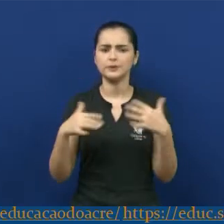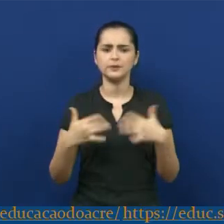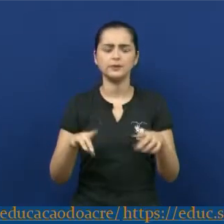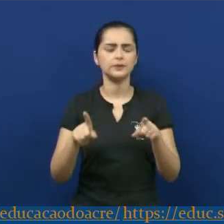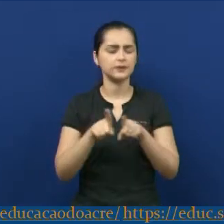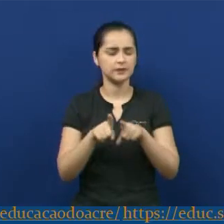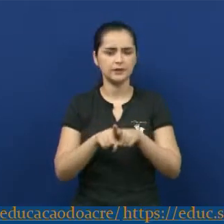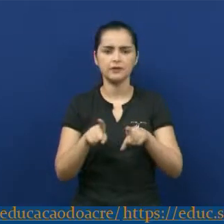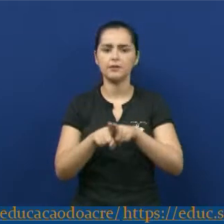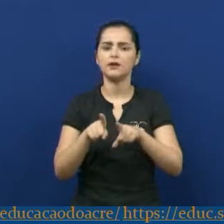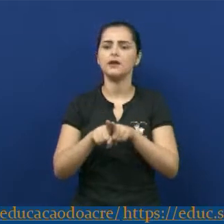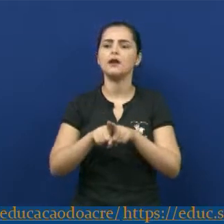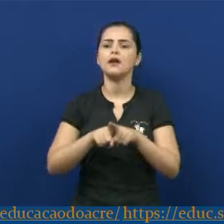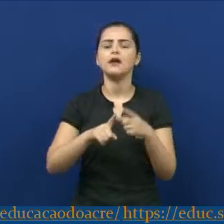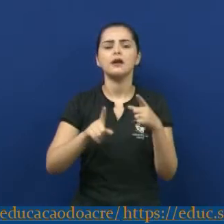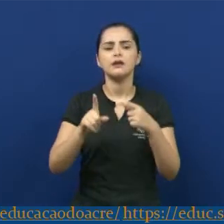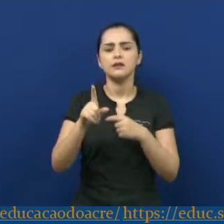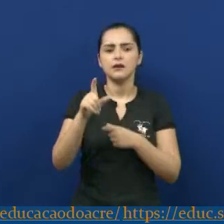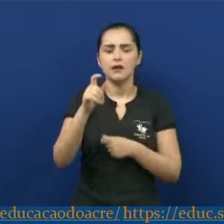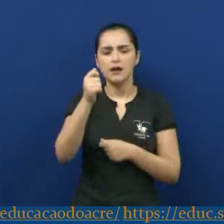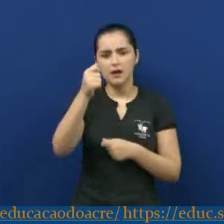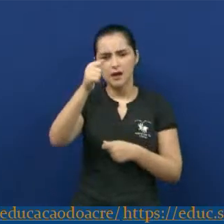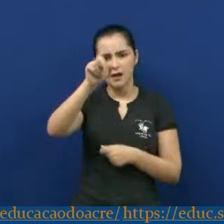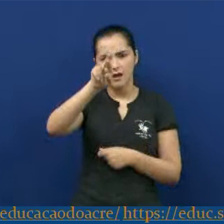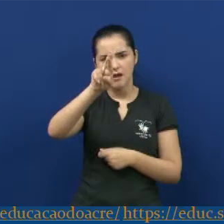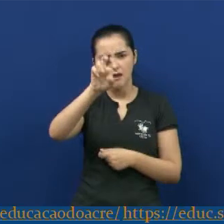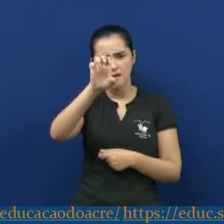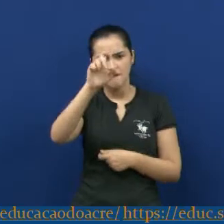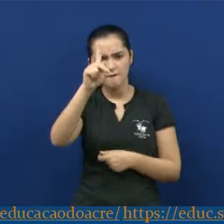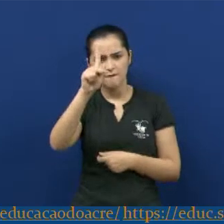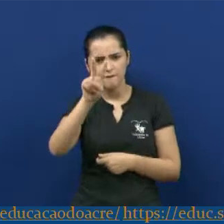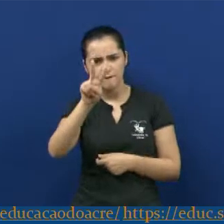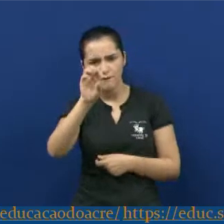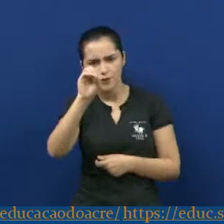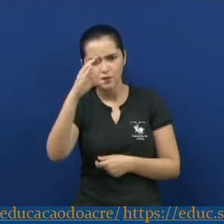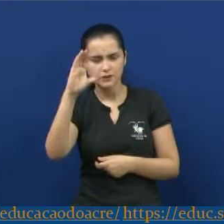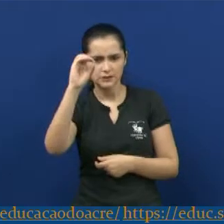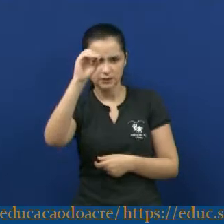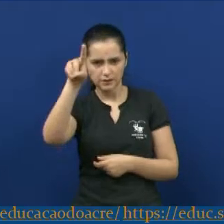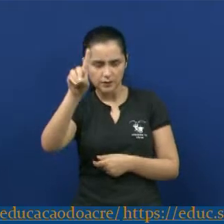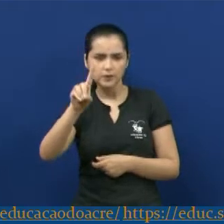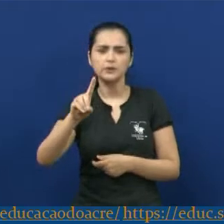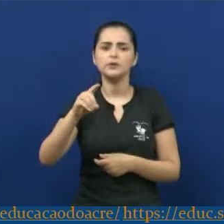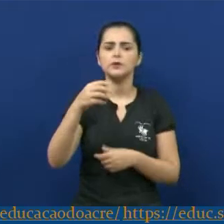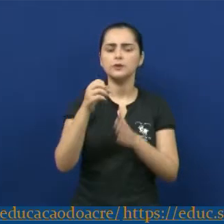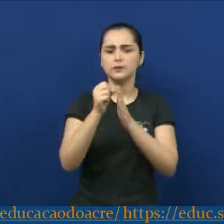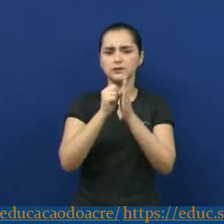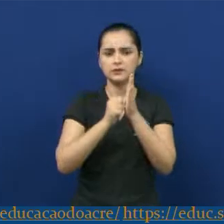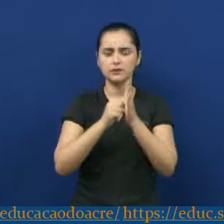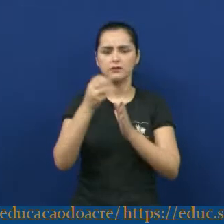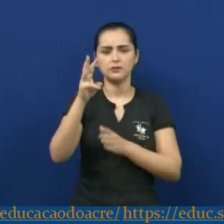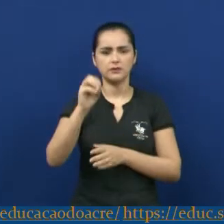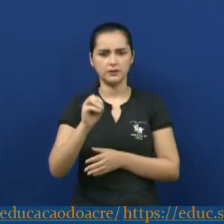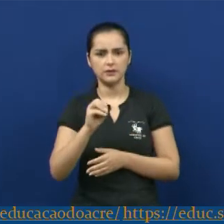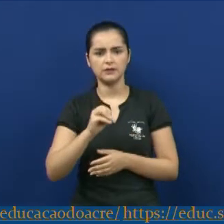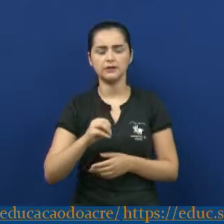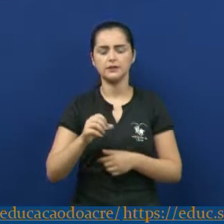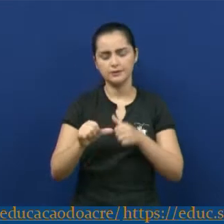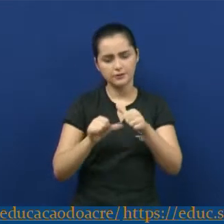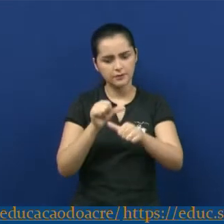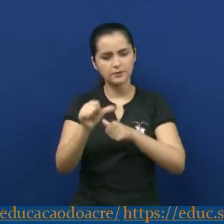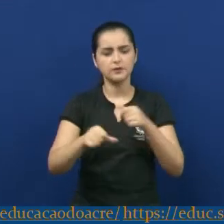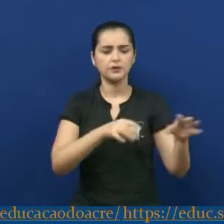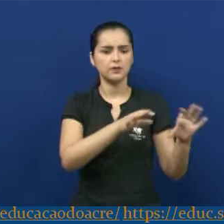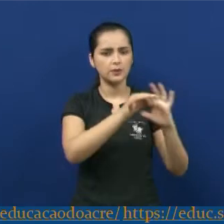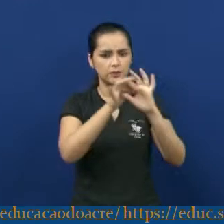Revolução de 30 até 1945, dura a Era Vargas, indutora de transformações políticas e